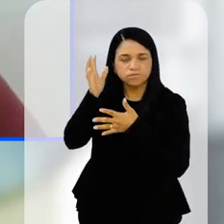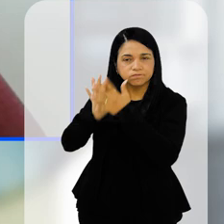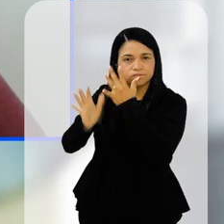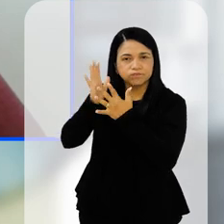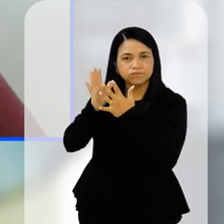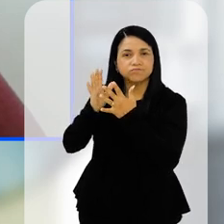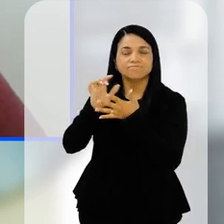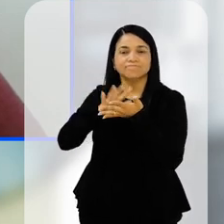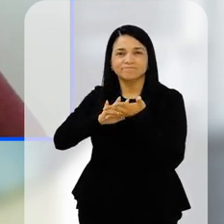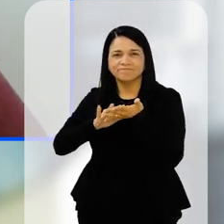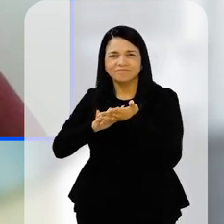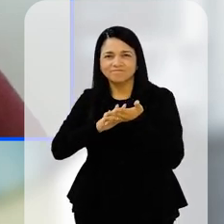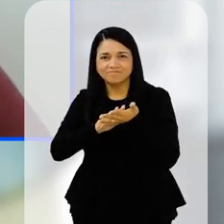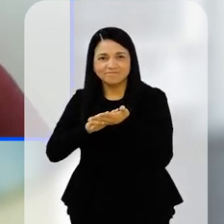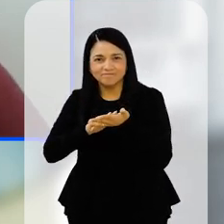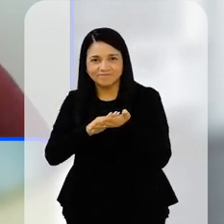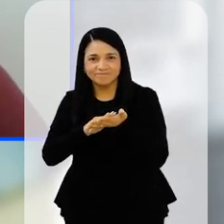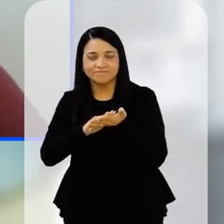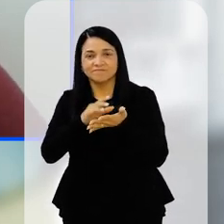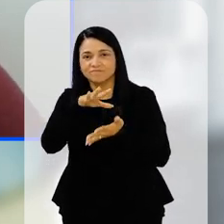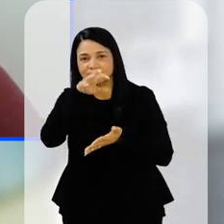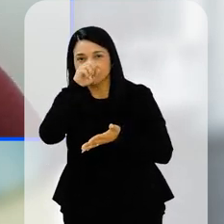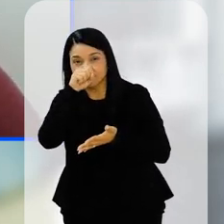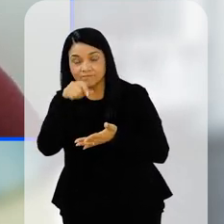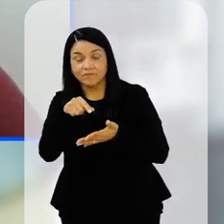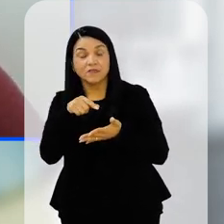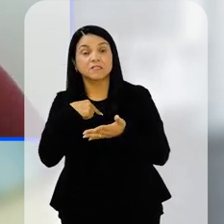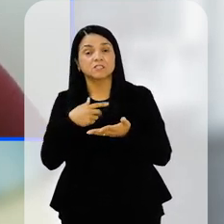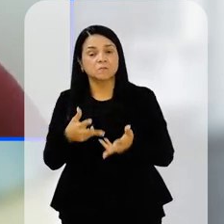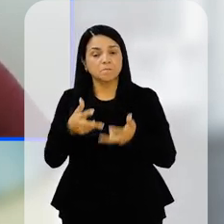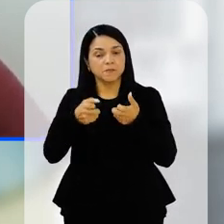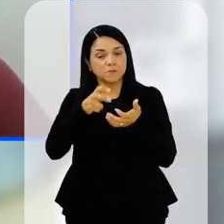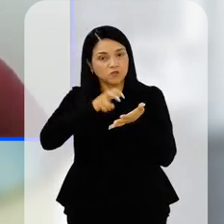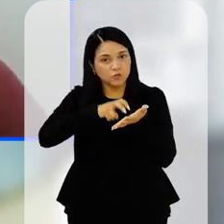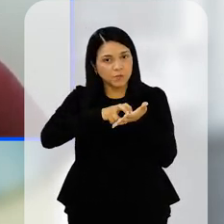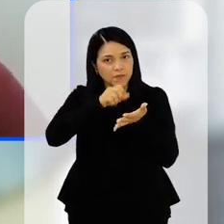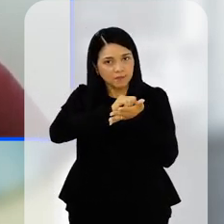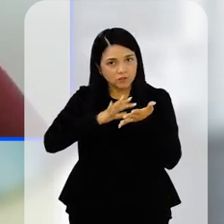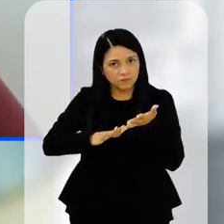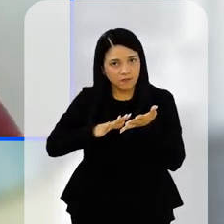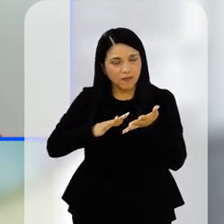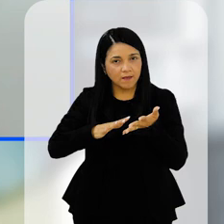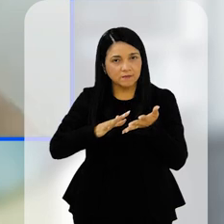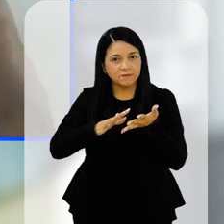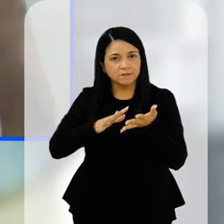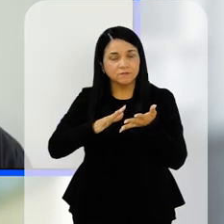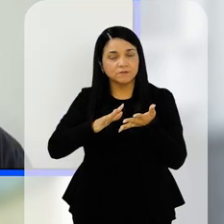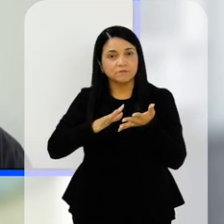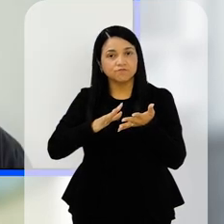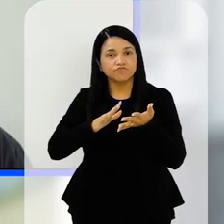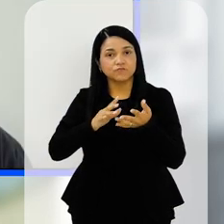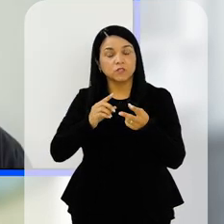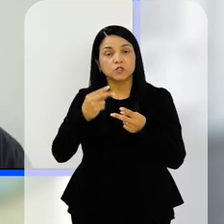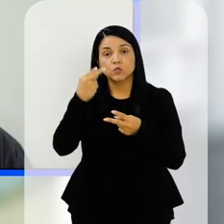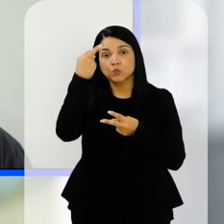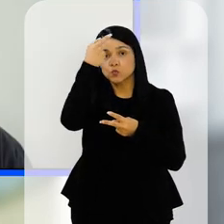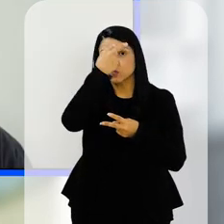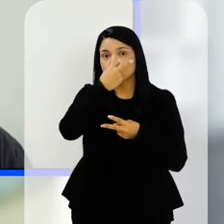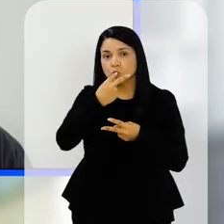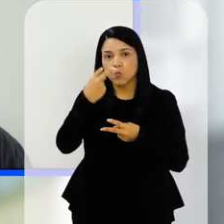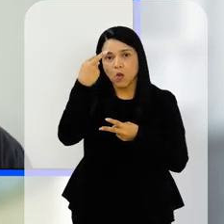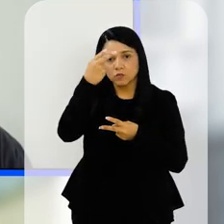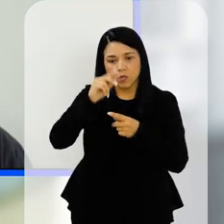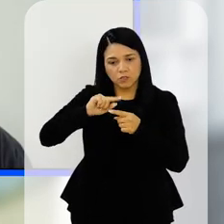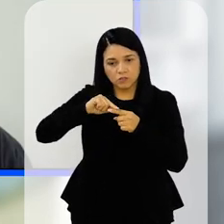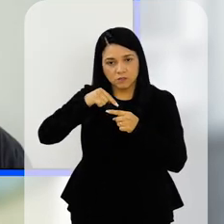E aí, a gente viu que fazendo essas atividades pela manhã e colocando um momento, a gente destina duas horas para as crianças